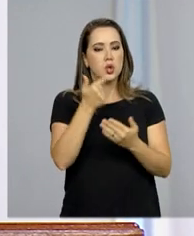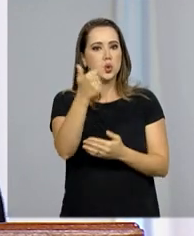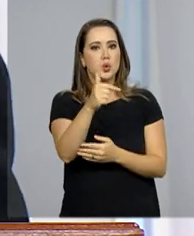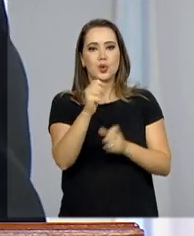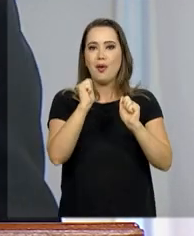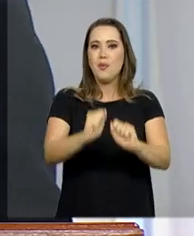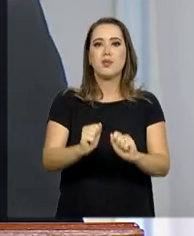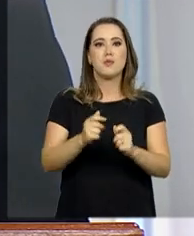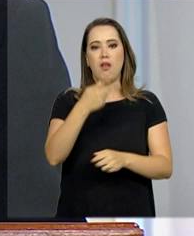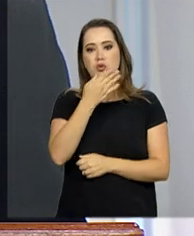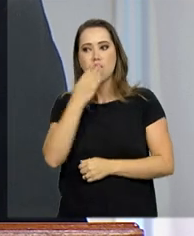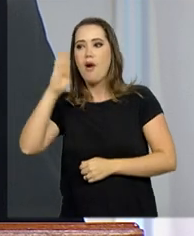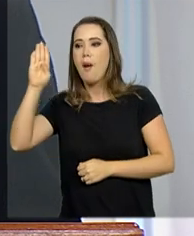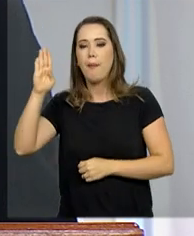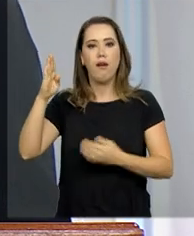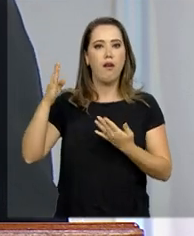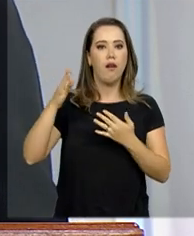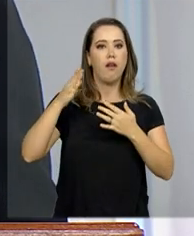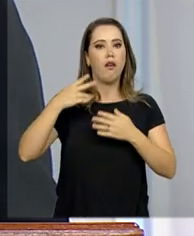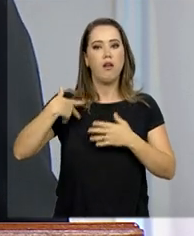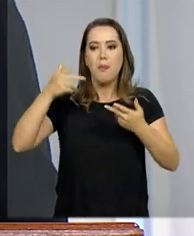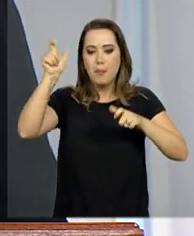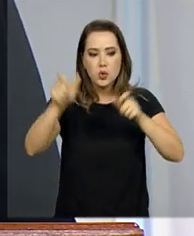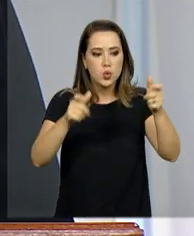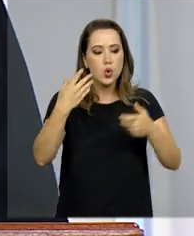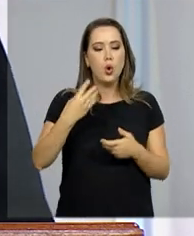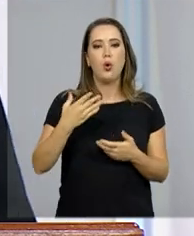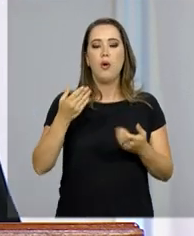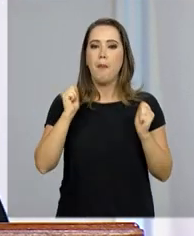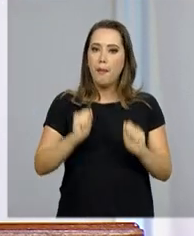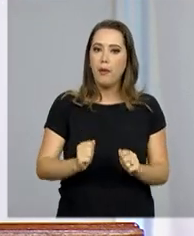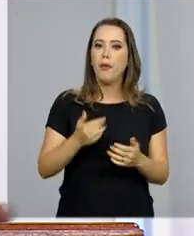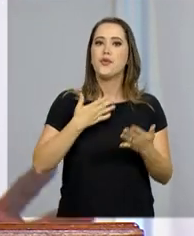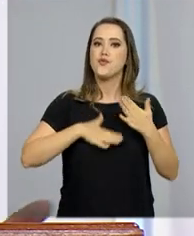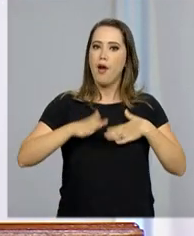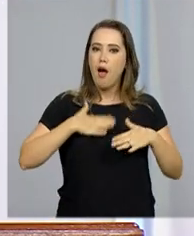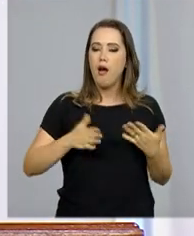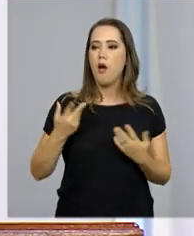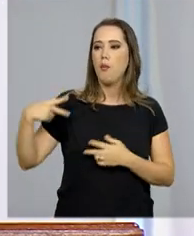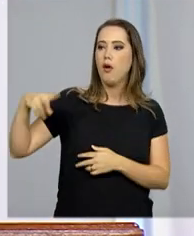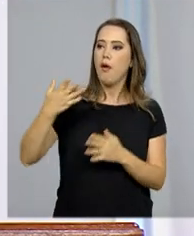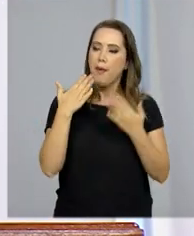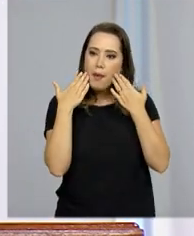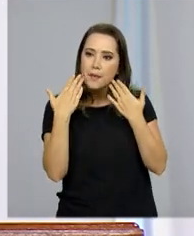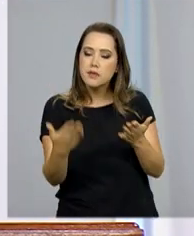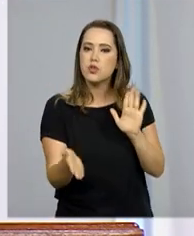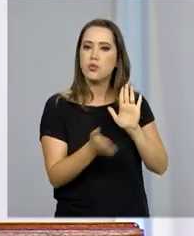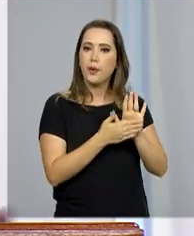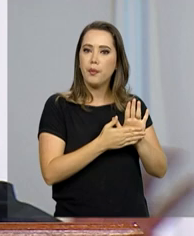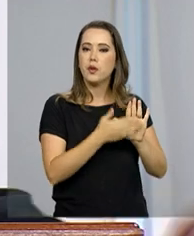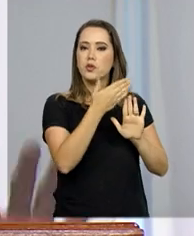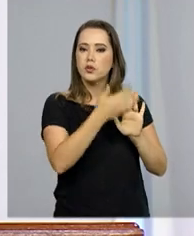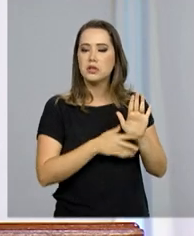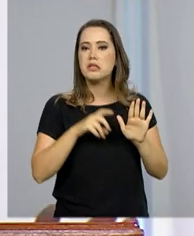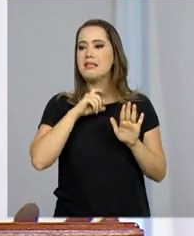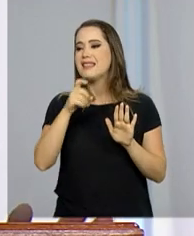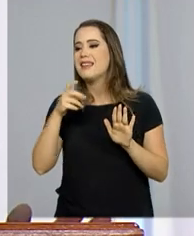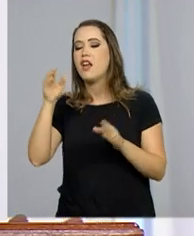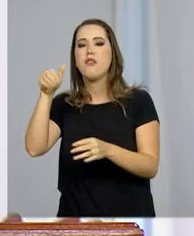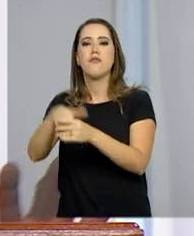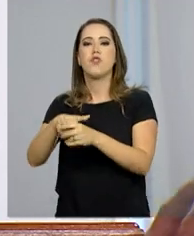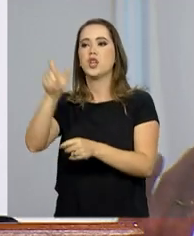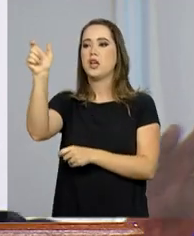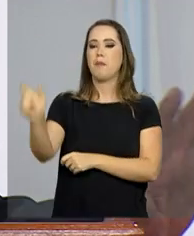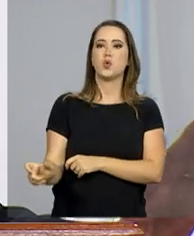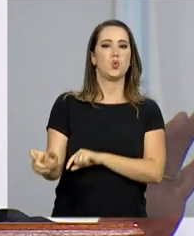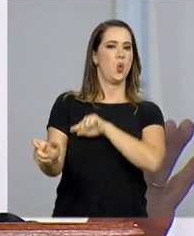haja a possibilidade de uma campanha tranquila, de uma campanha em que as pessoas vão e apresentem os seus projetos, porque ninguém vota em candidato.